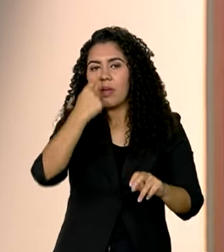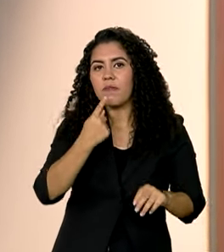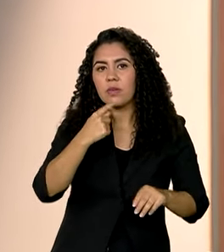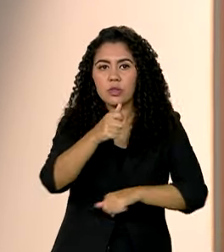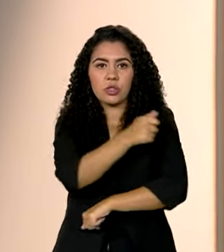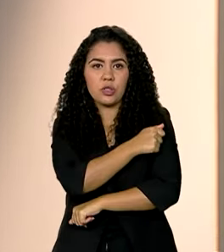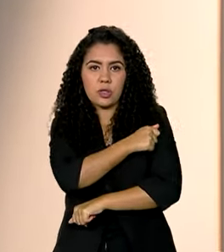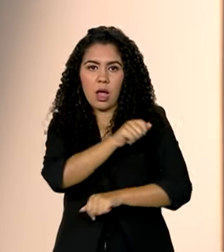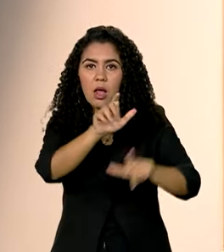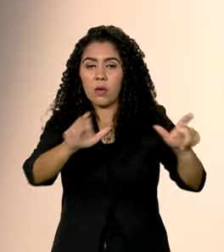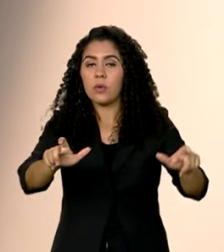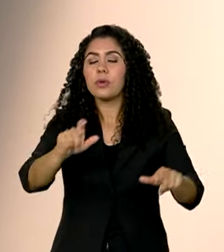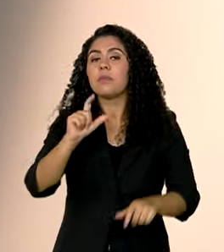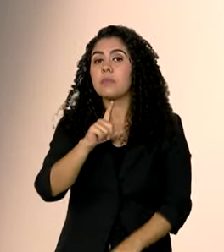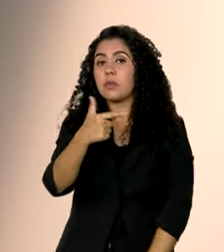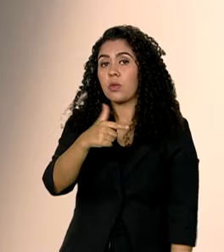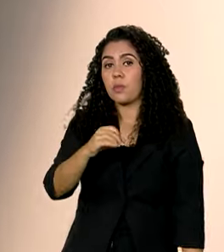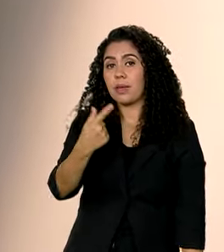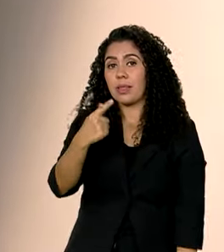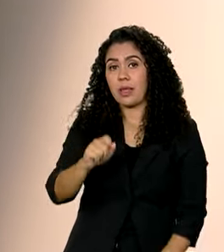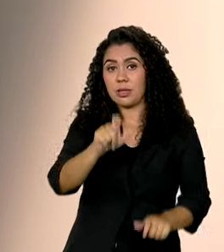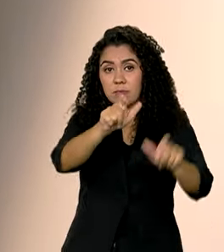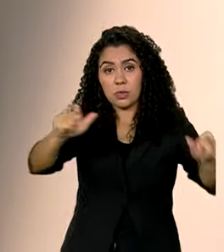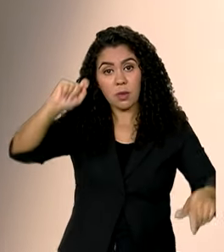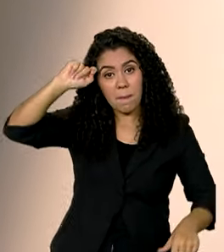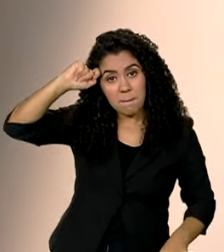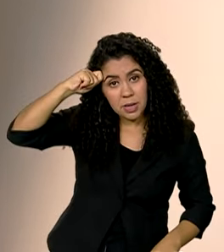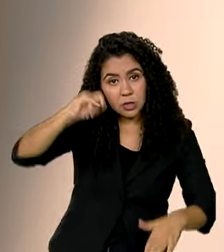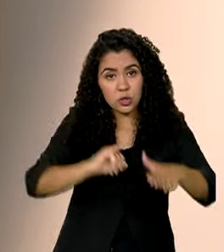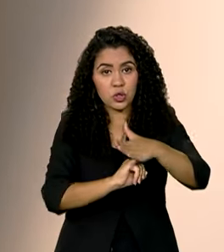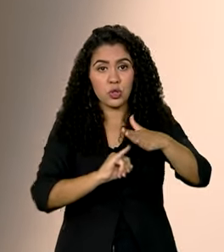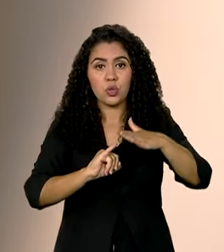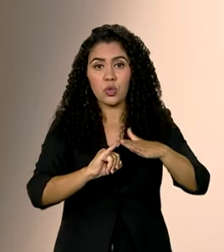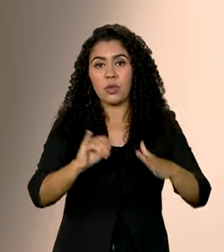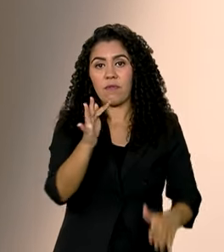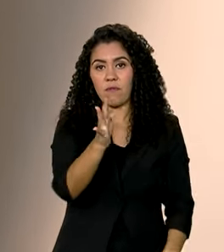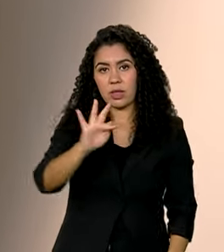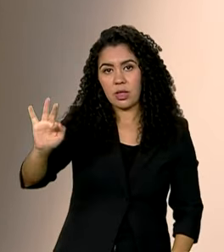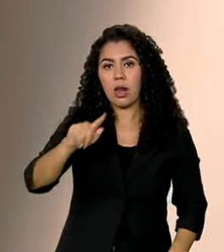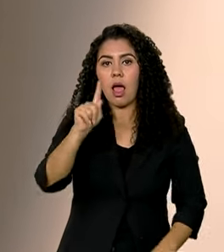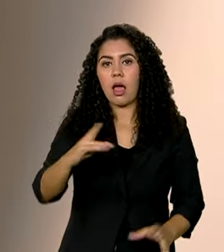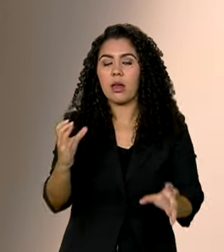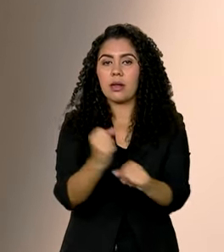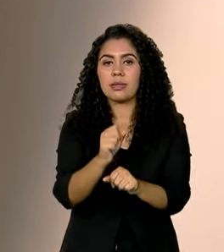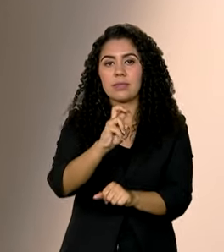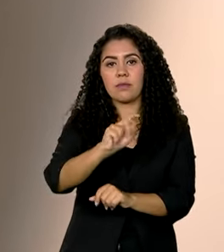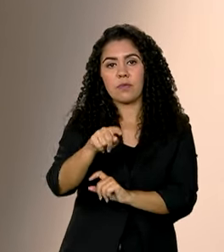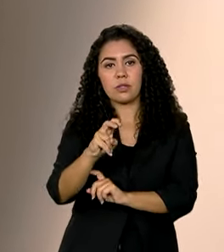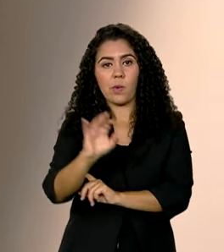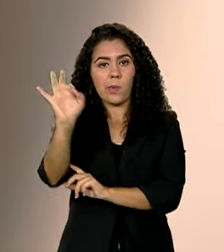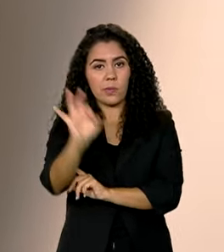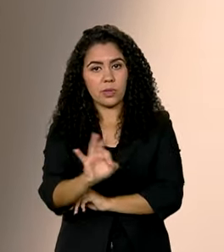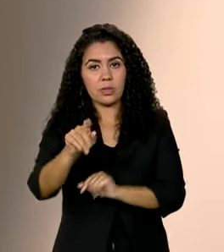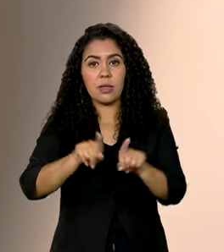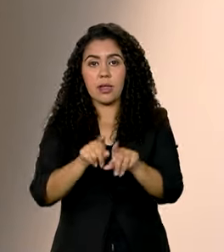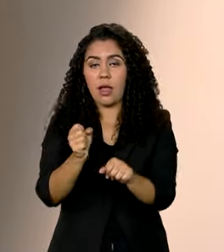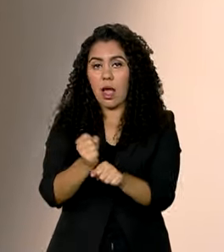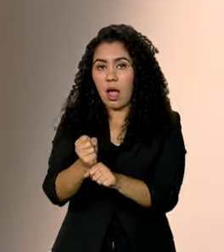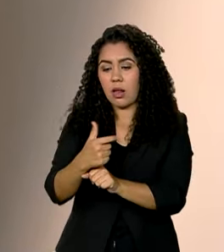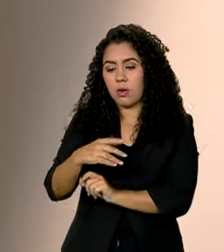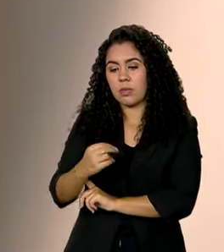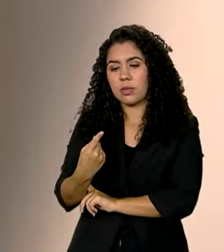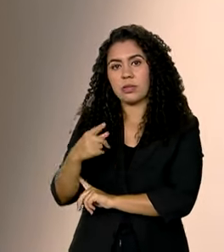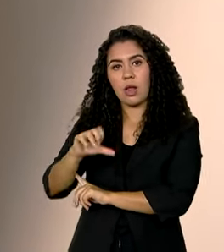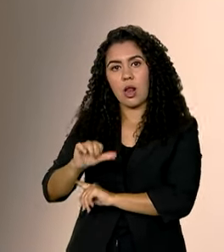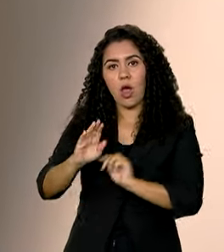2010, por exemplo, as pessoas pretas nos institutos federais eram 5,5%. Já em 2019, o